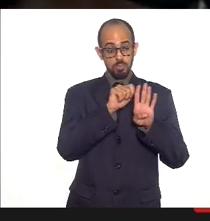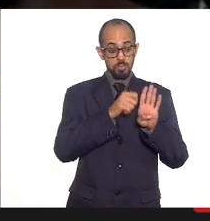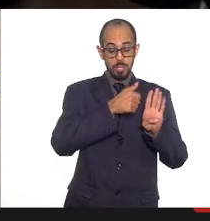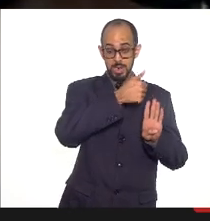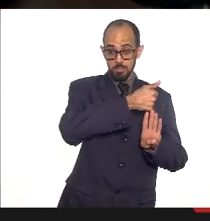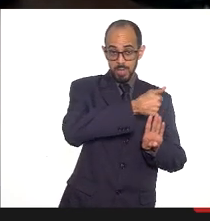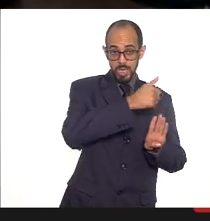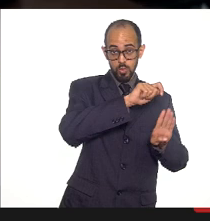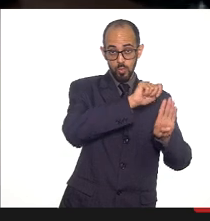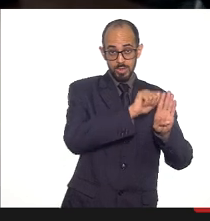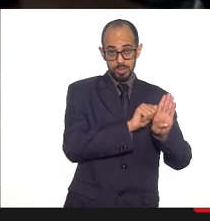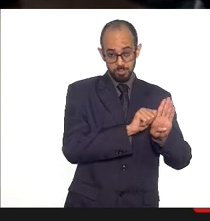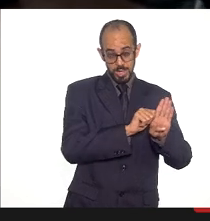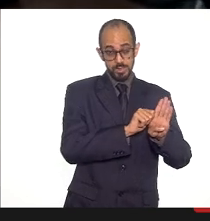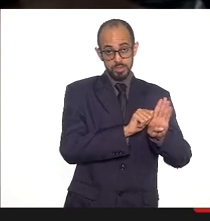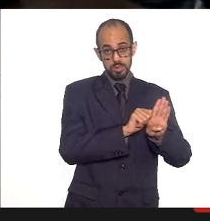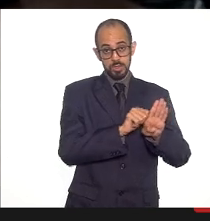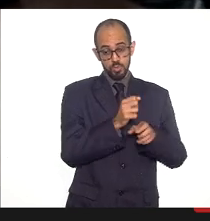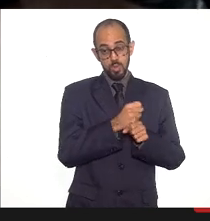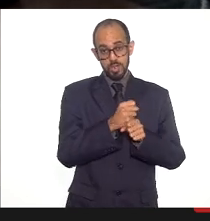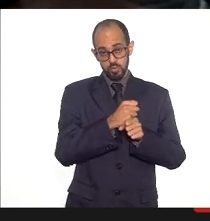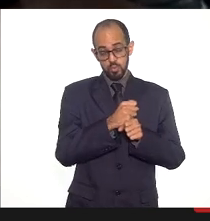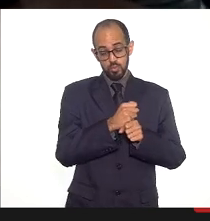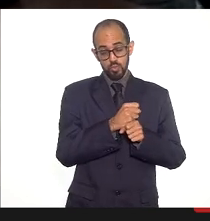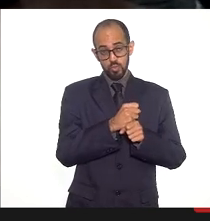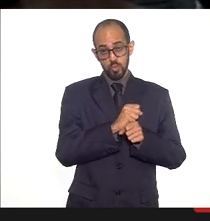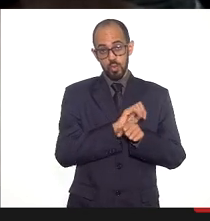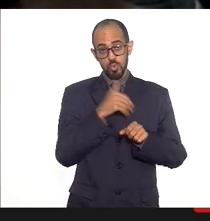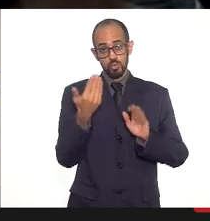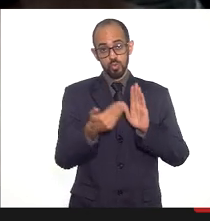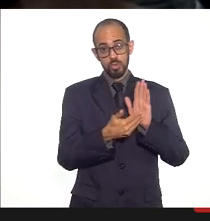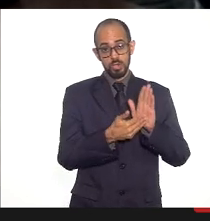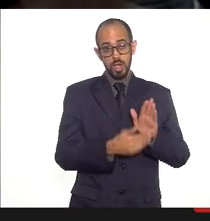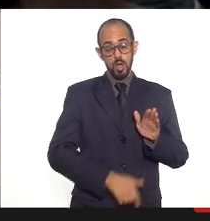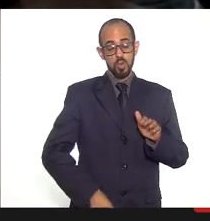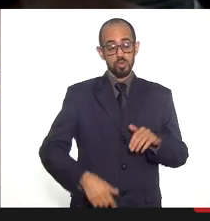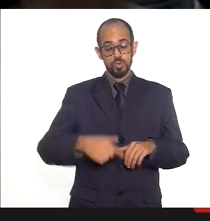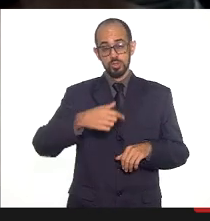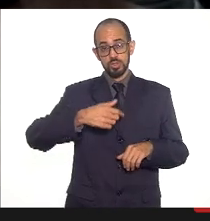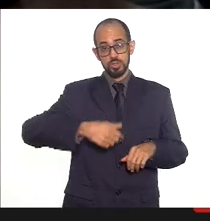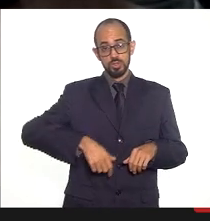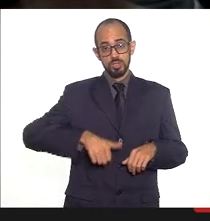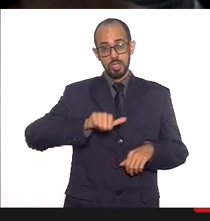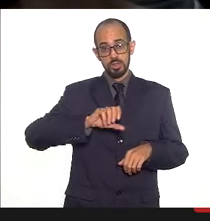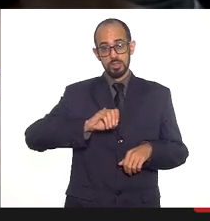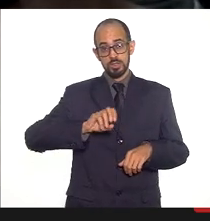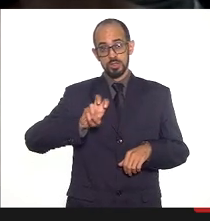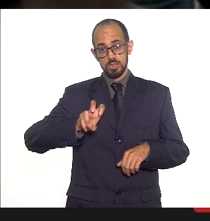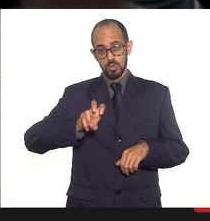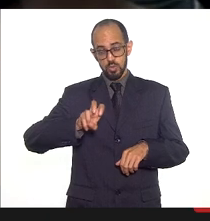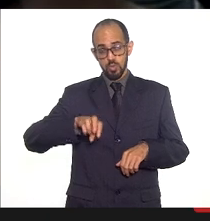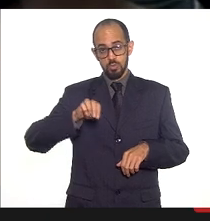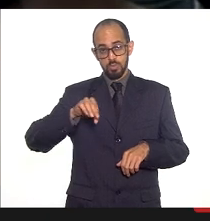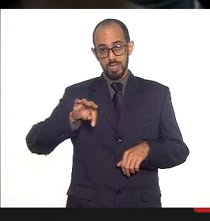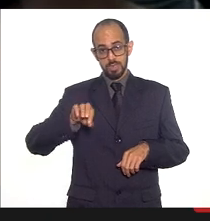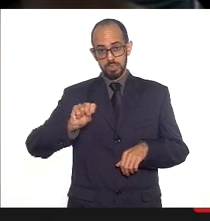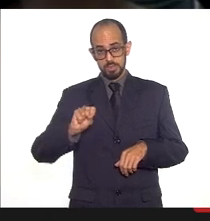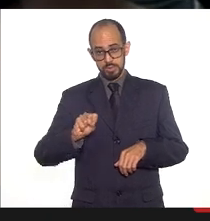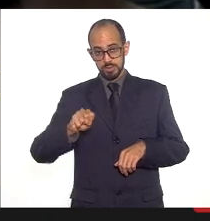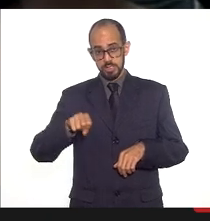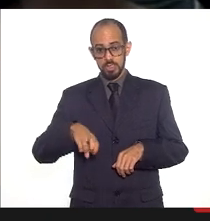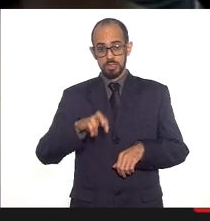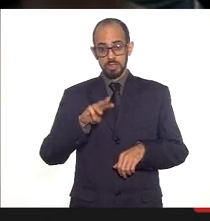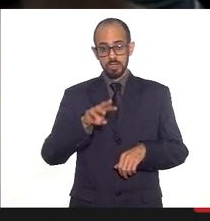ano um total de 105 metas 34 metas tiveram alcance de 100